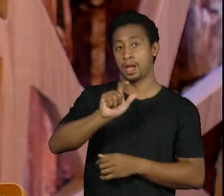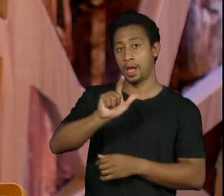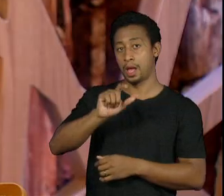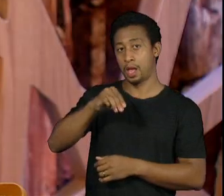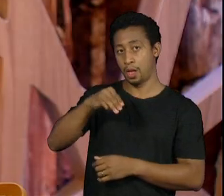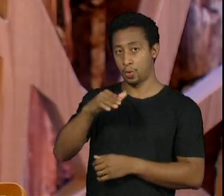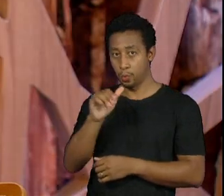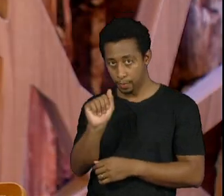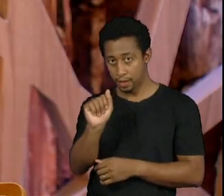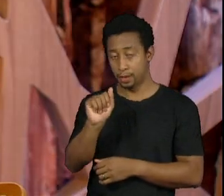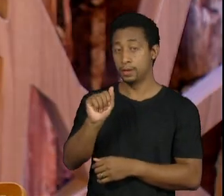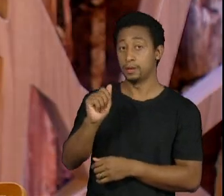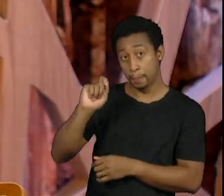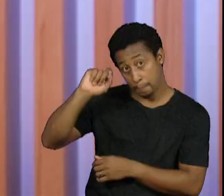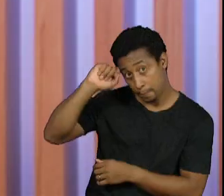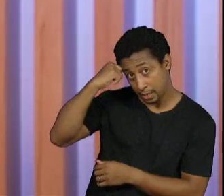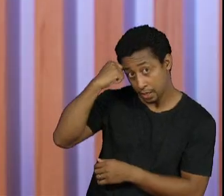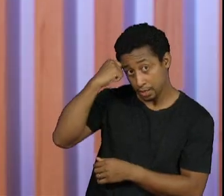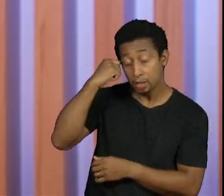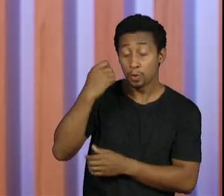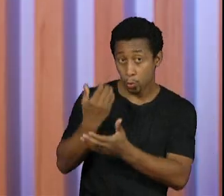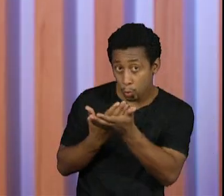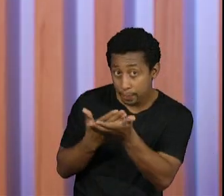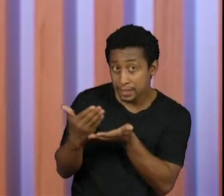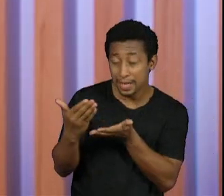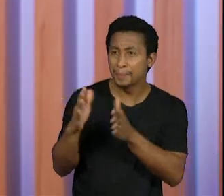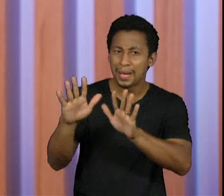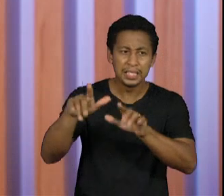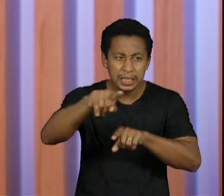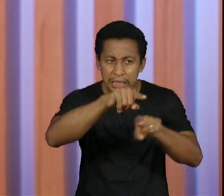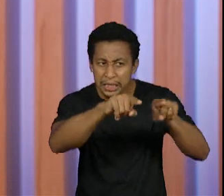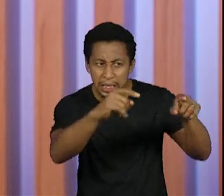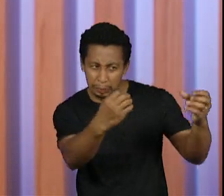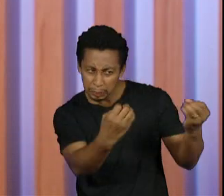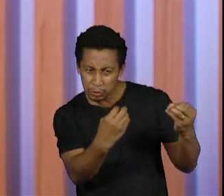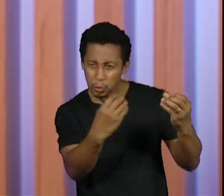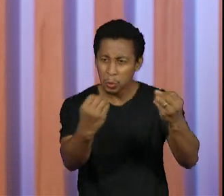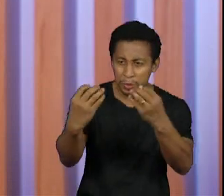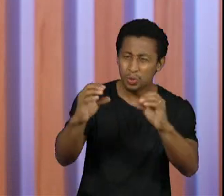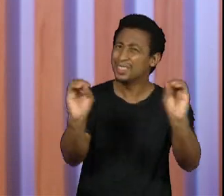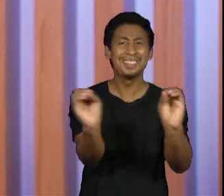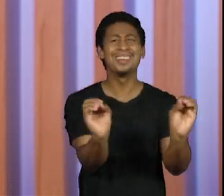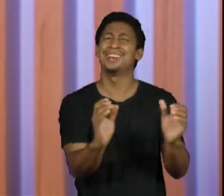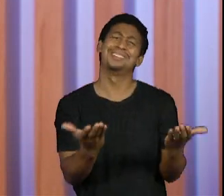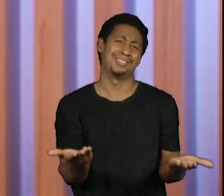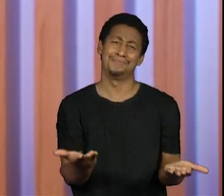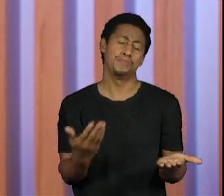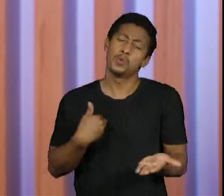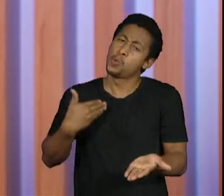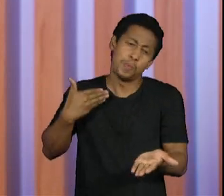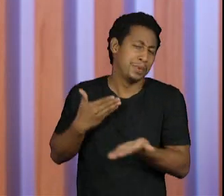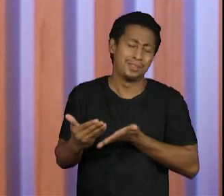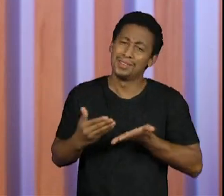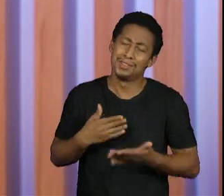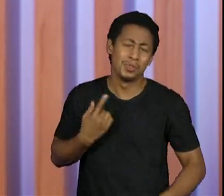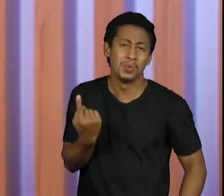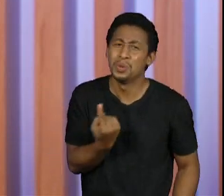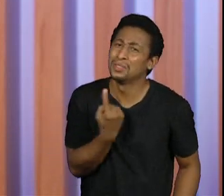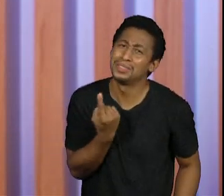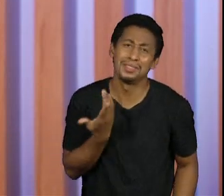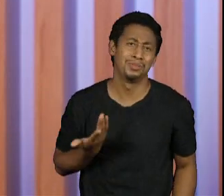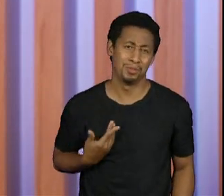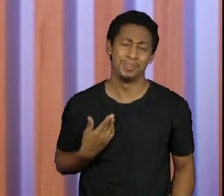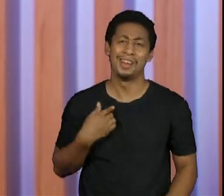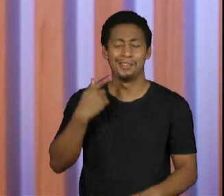comecei durante a faculdade eu ainda nem era formado a gente começou a Alma Preta então eu fui batendo cabeça errei